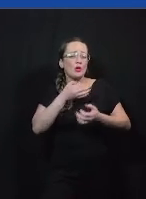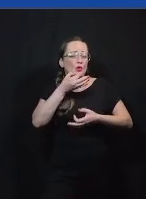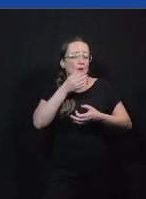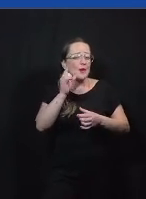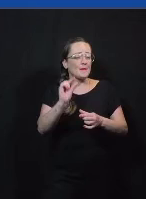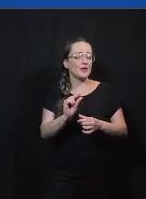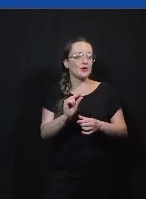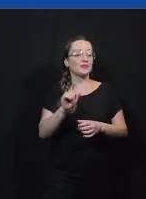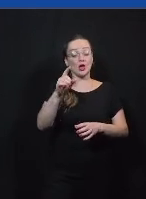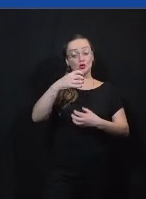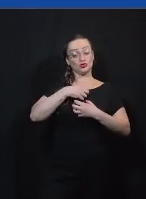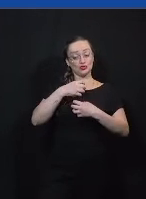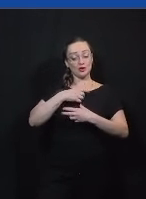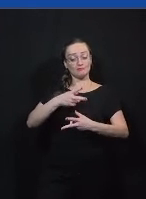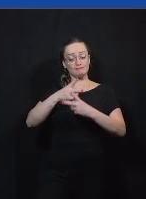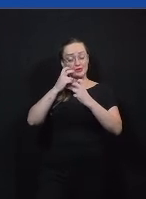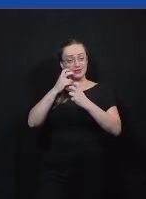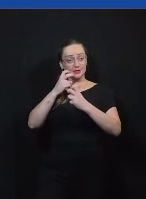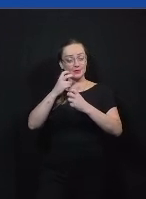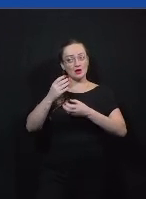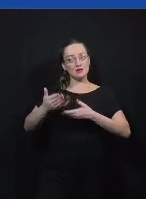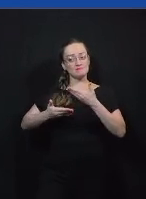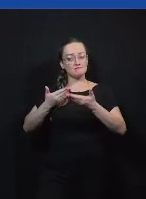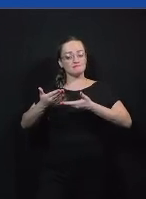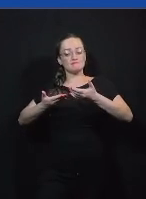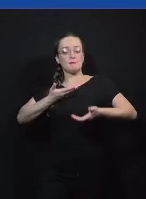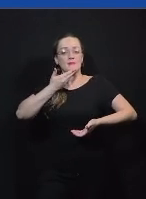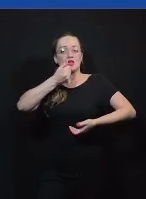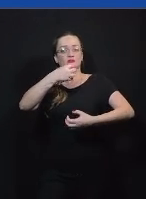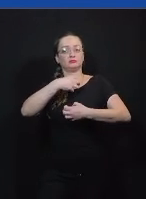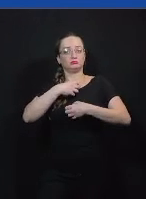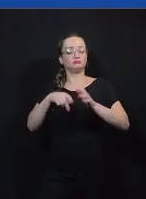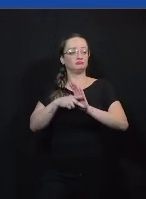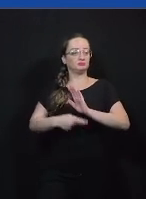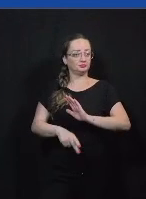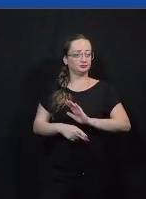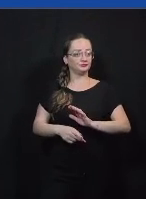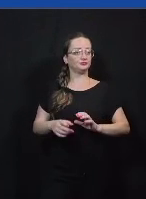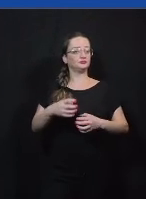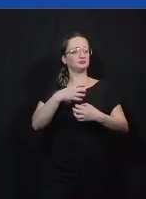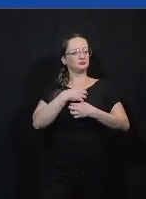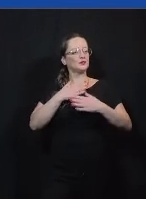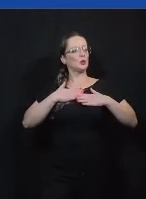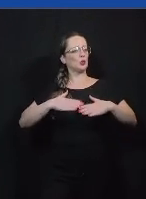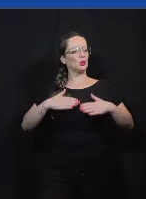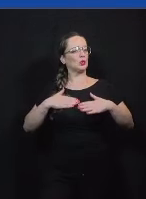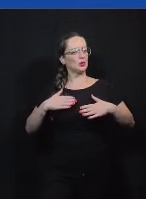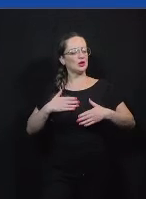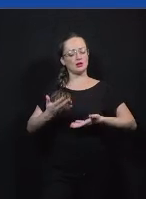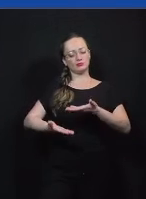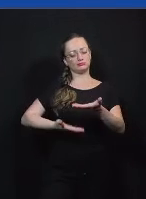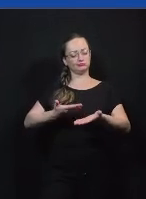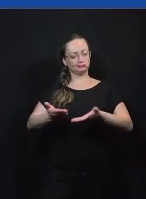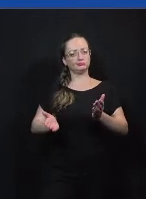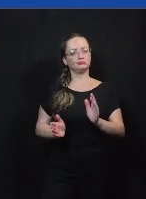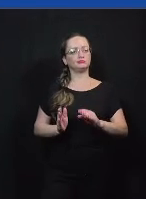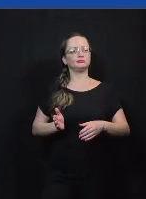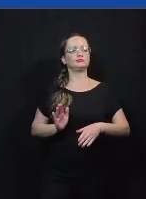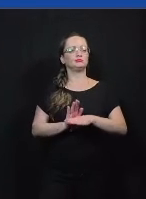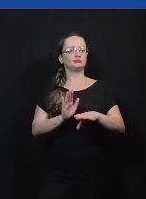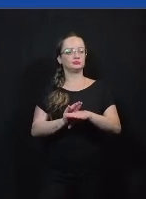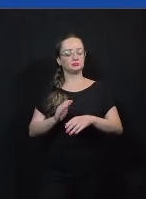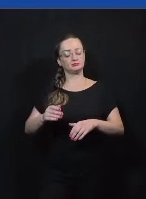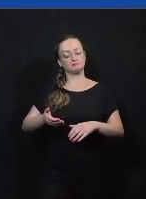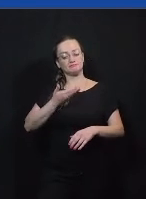a forma deles limparem de aprimorarem de forma confortável de forma colaborativa essa habilidade